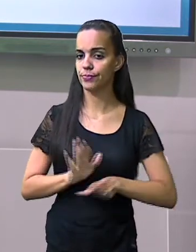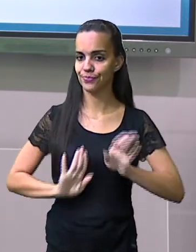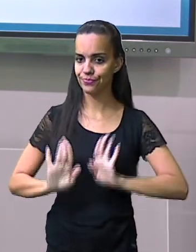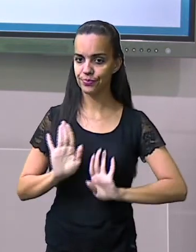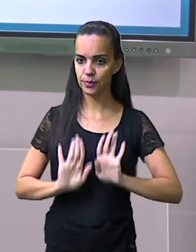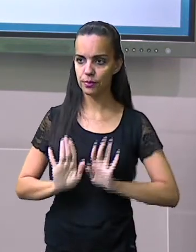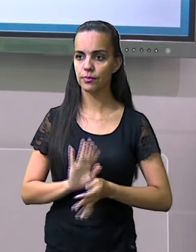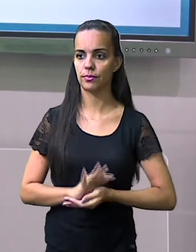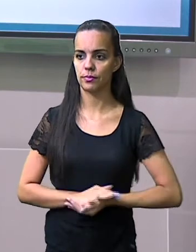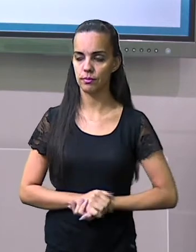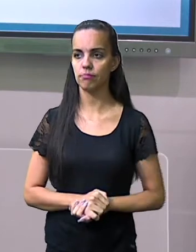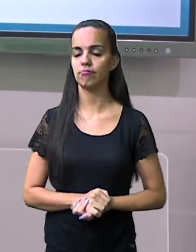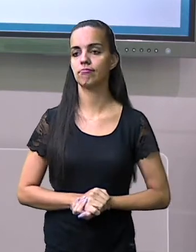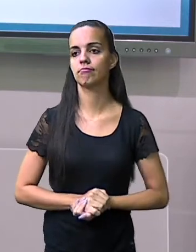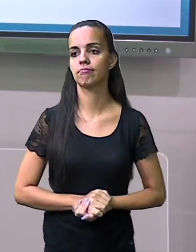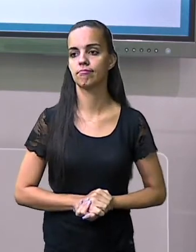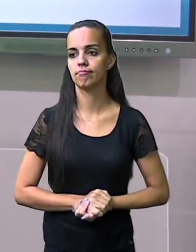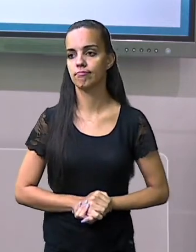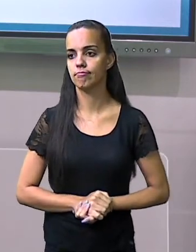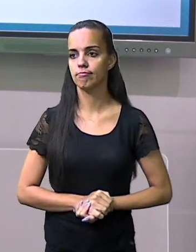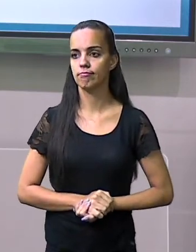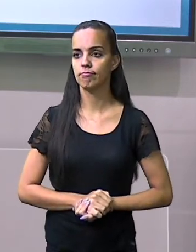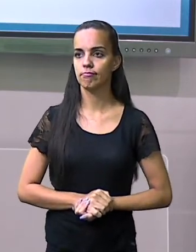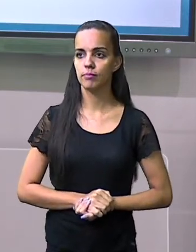essa imagem como número três.